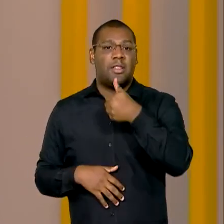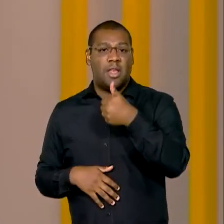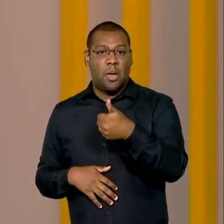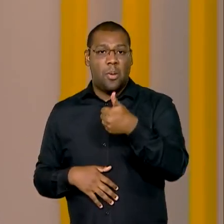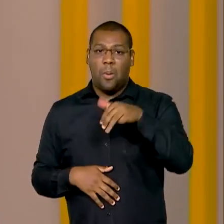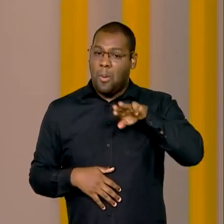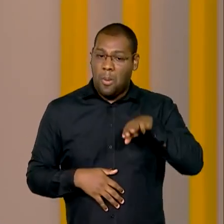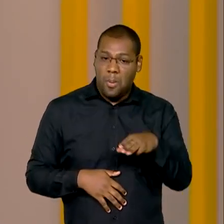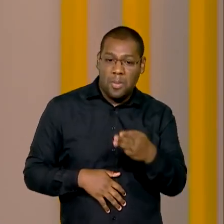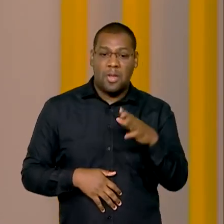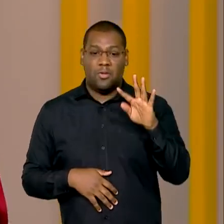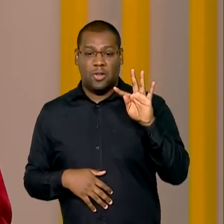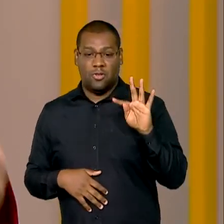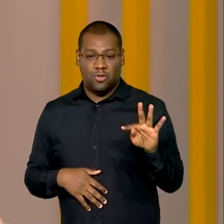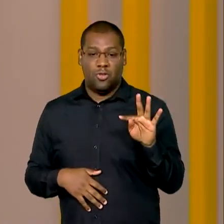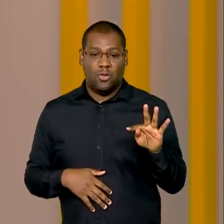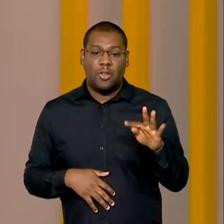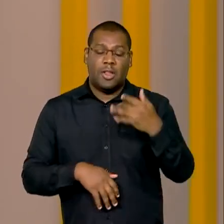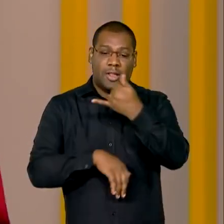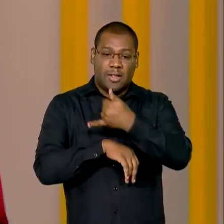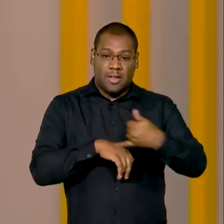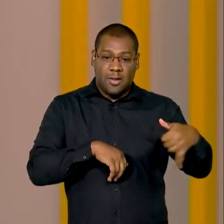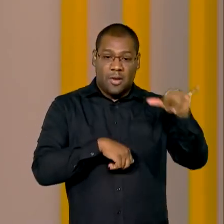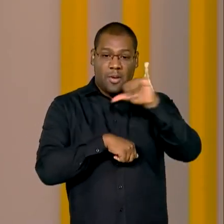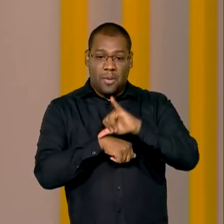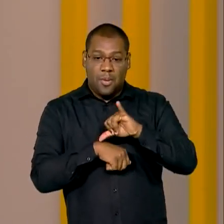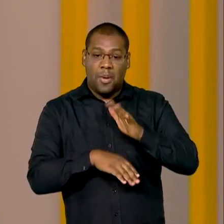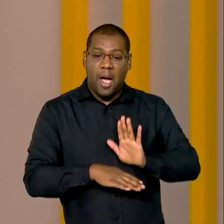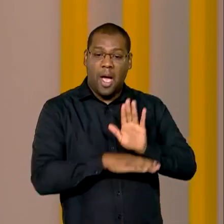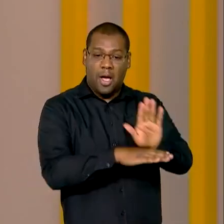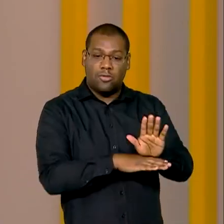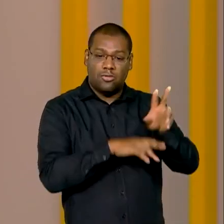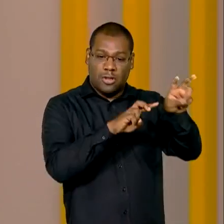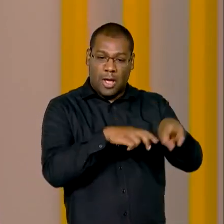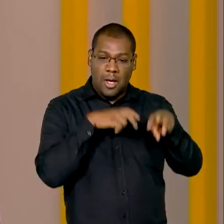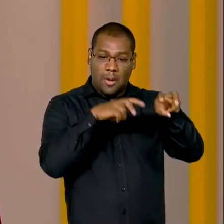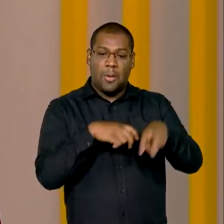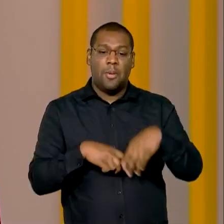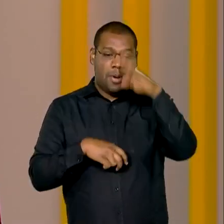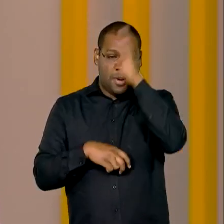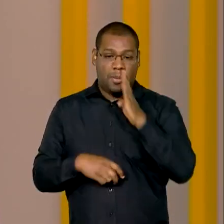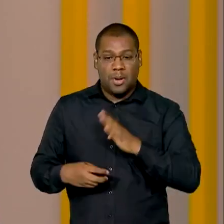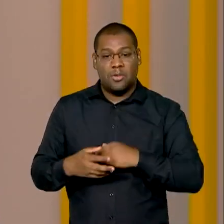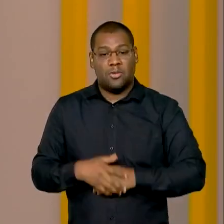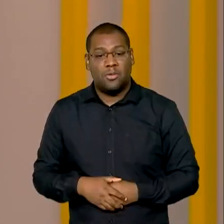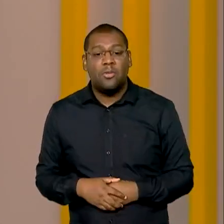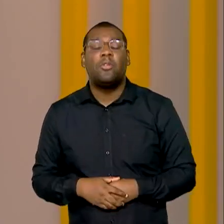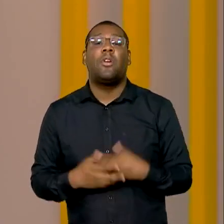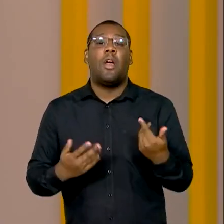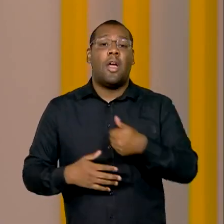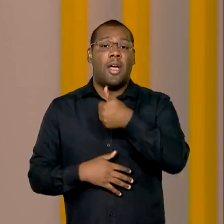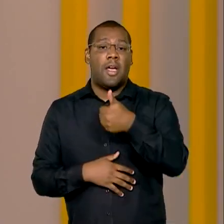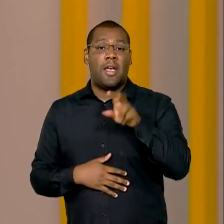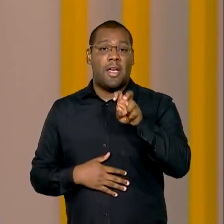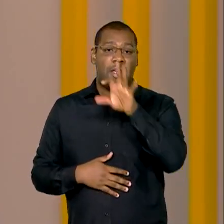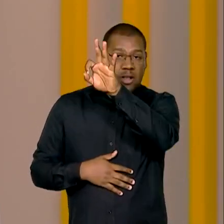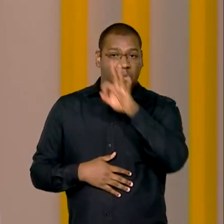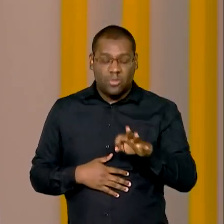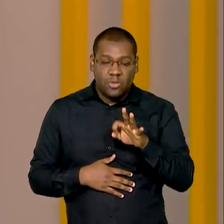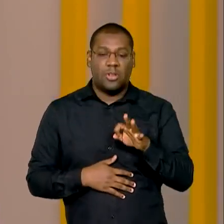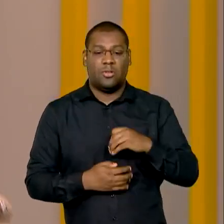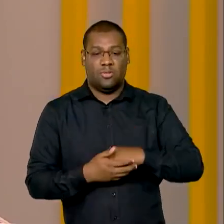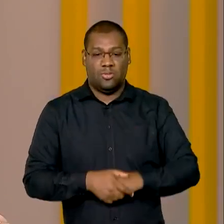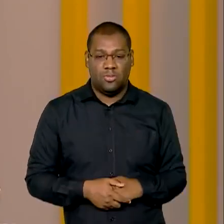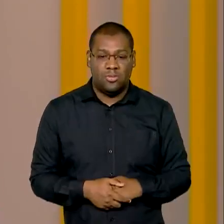fertilizantes fosfatados por ano para a agricultura brasileira, o que equivale a 15% da produção nacional. A